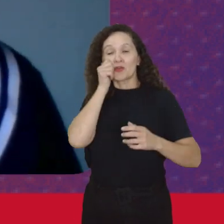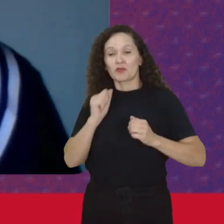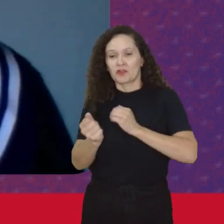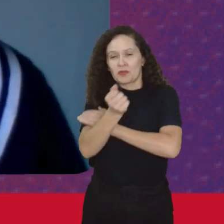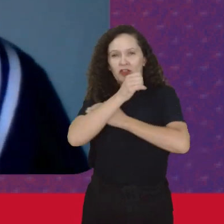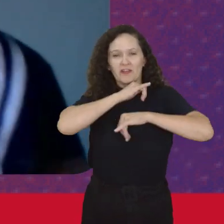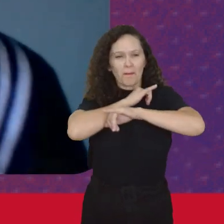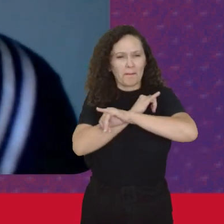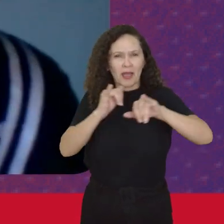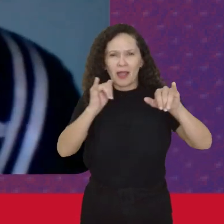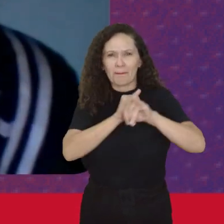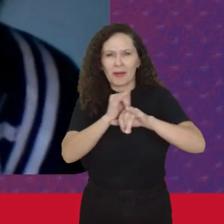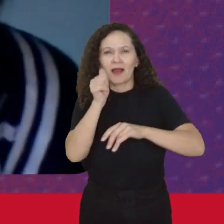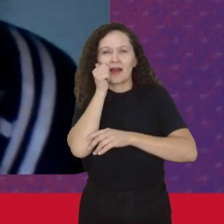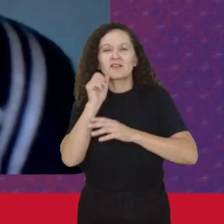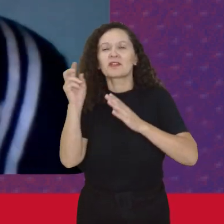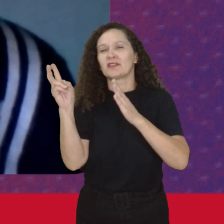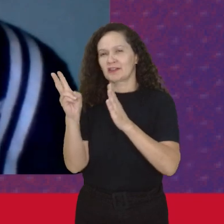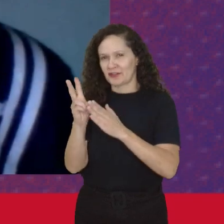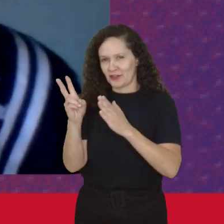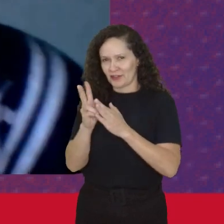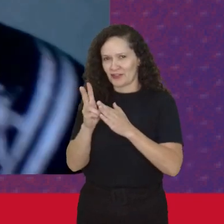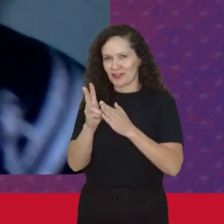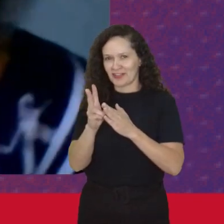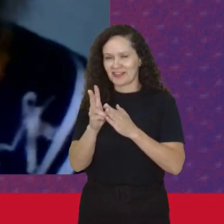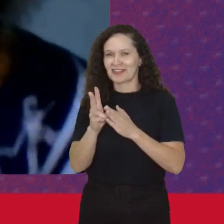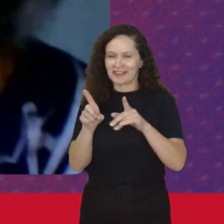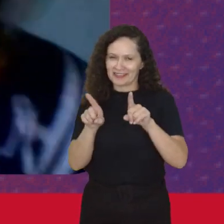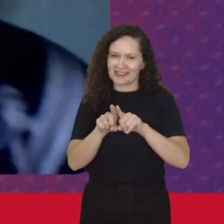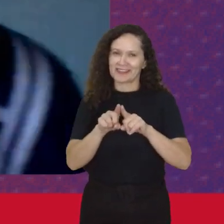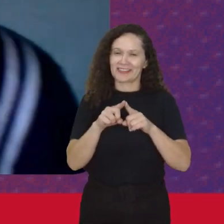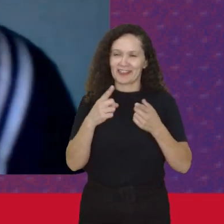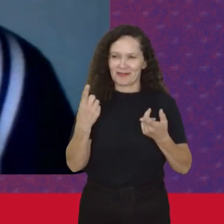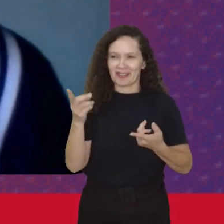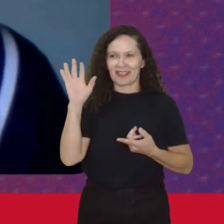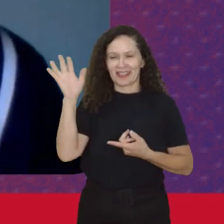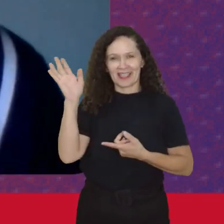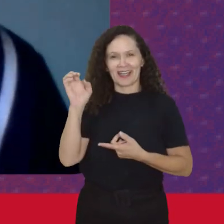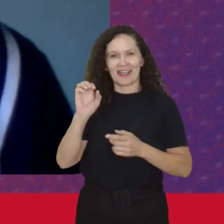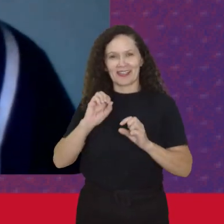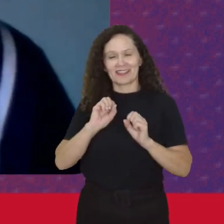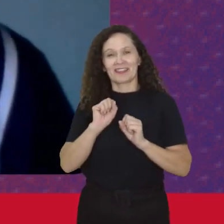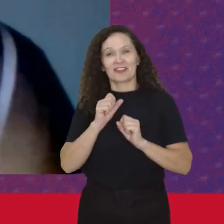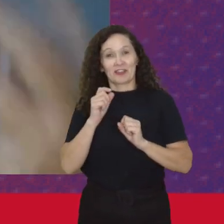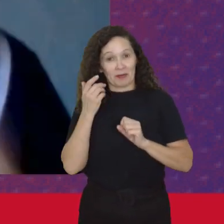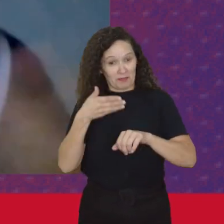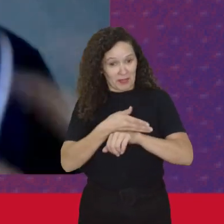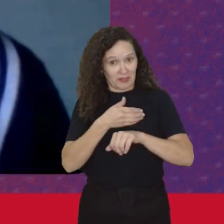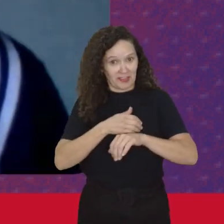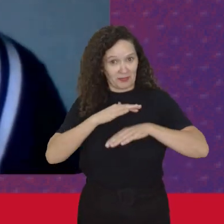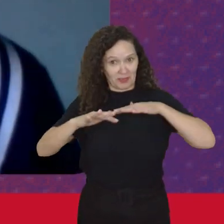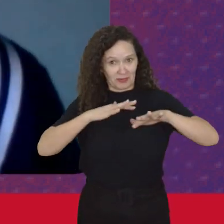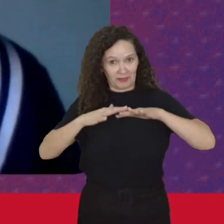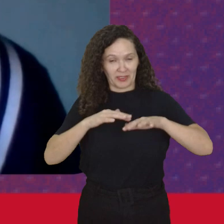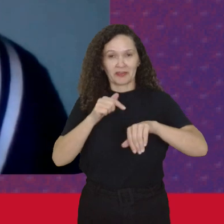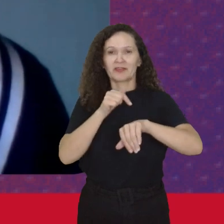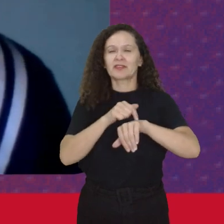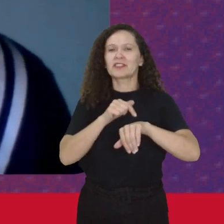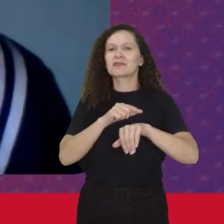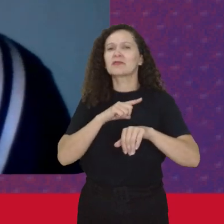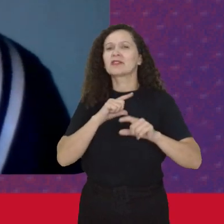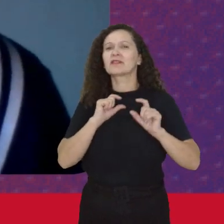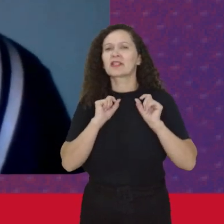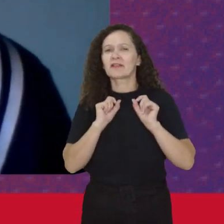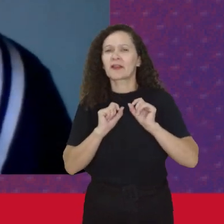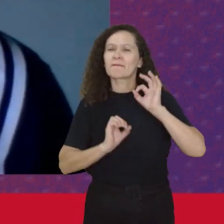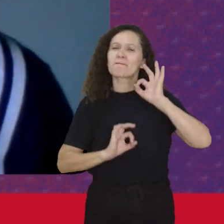As mulheres indígenas Que também Se organiza Desde lá Na ONU Mas assim Que neste momento Tem um outro Processo De